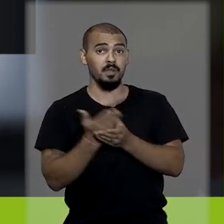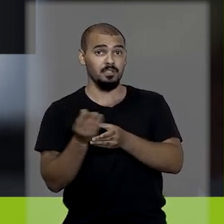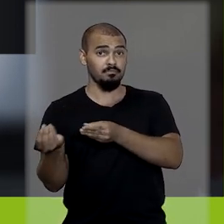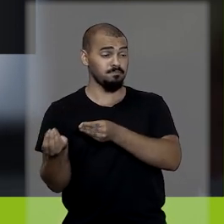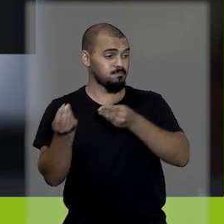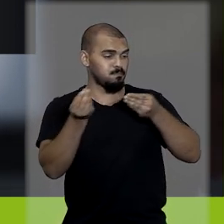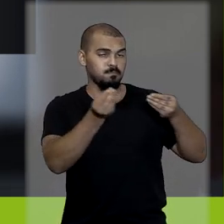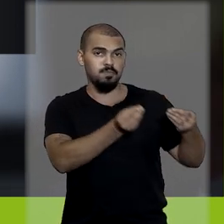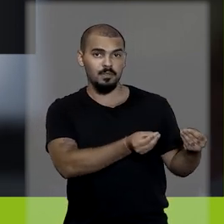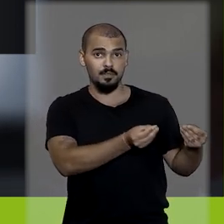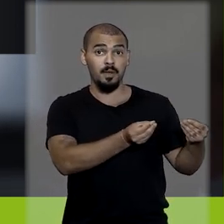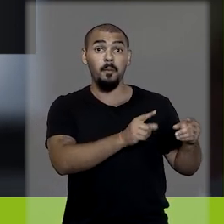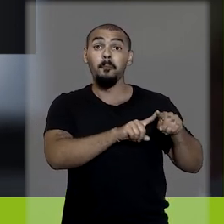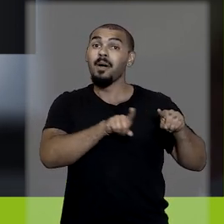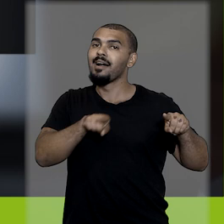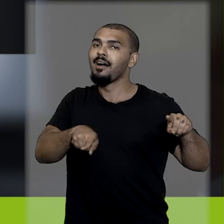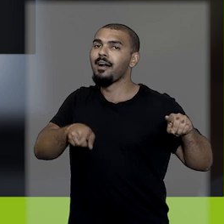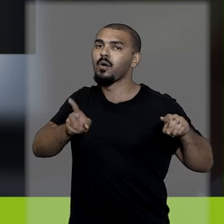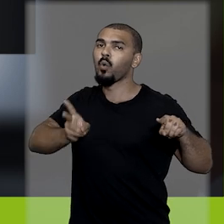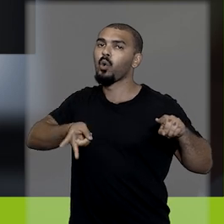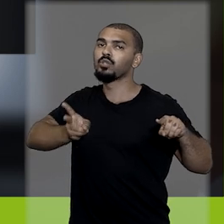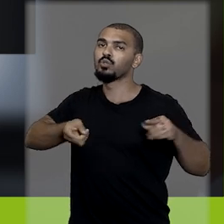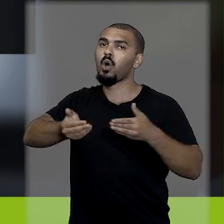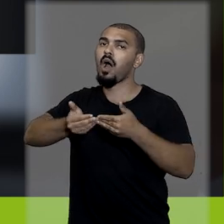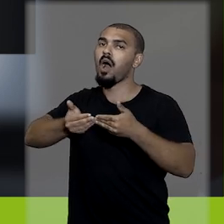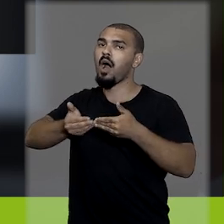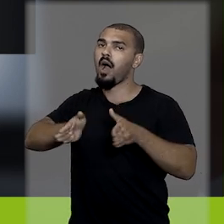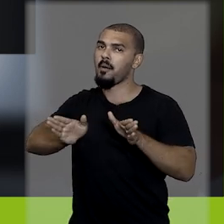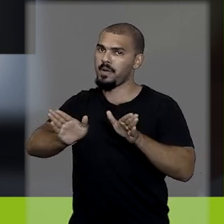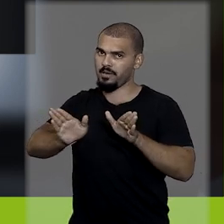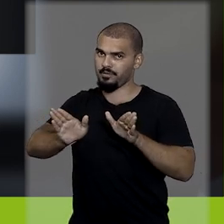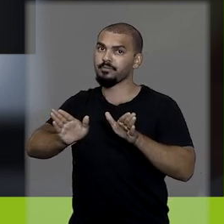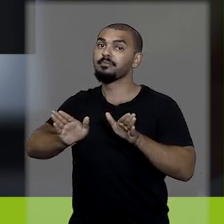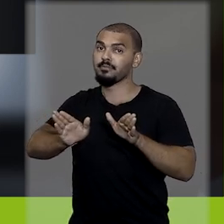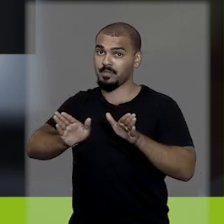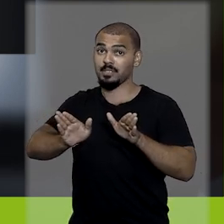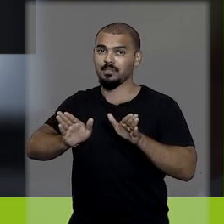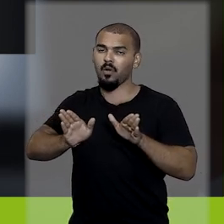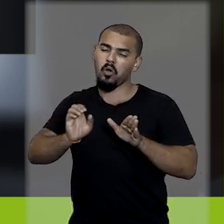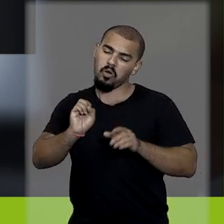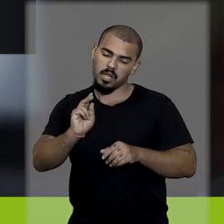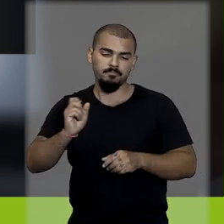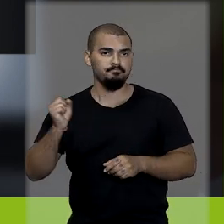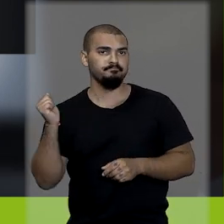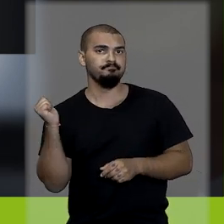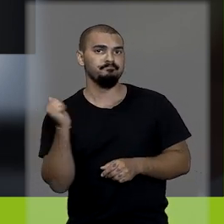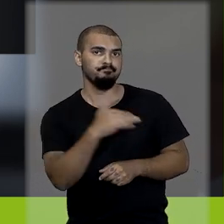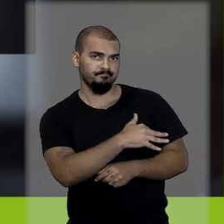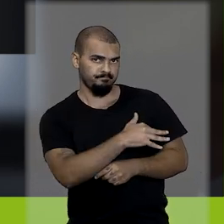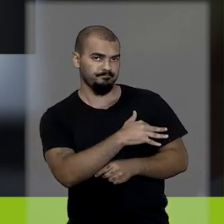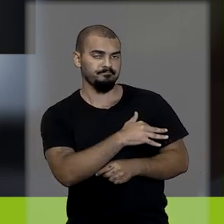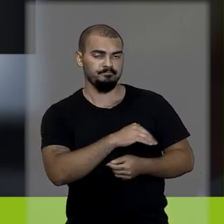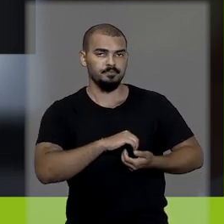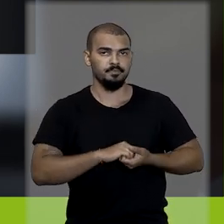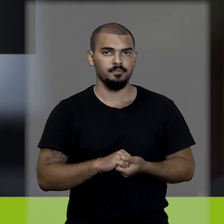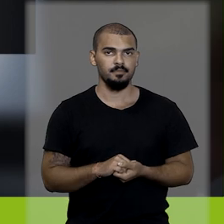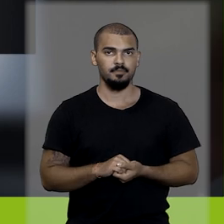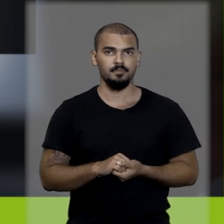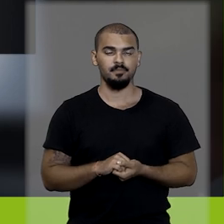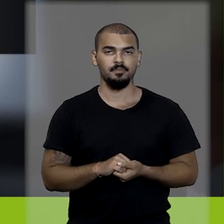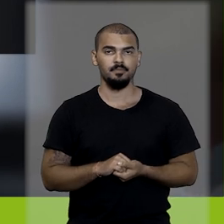processo que foi devolvido e que permanece aberto na caixa da unidade após o envio à unidade